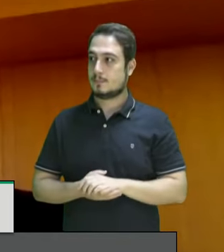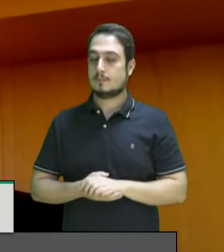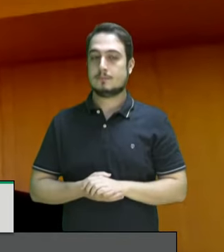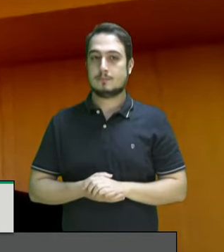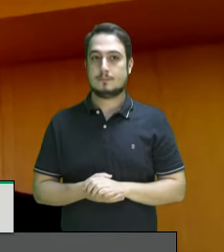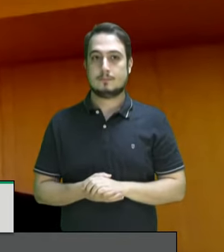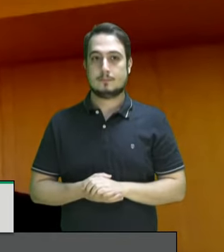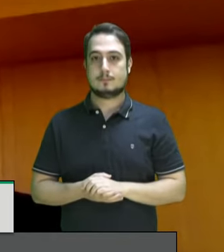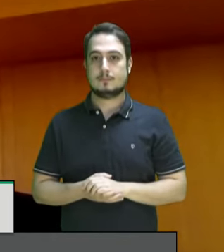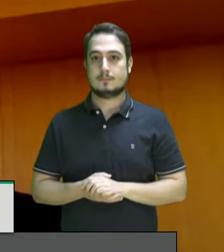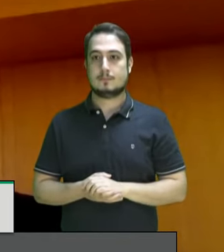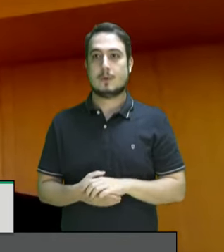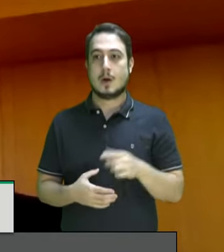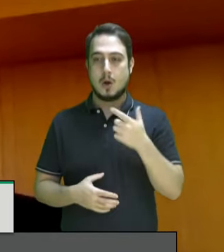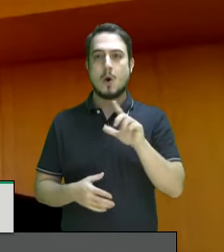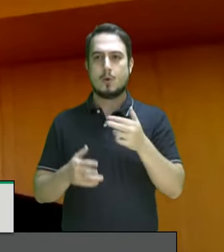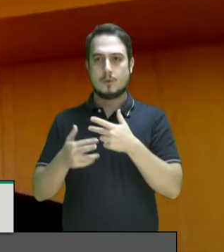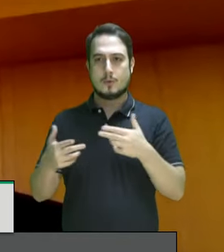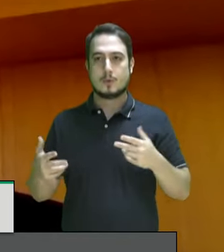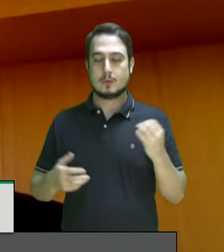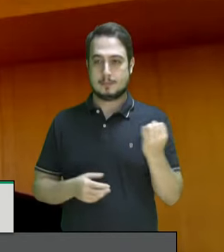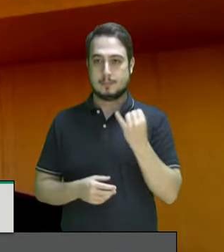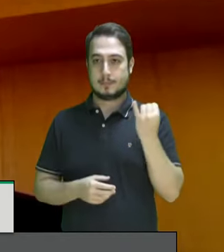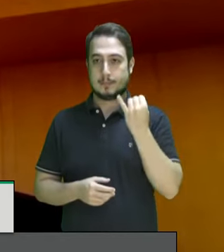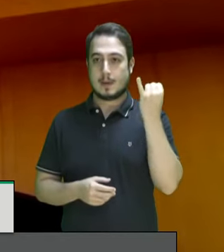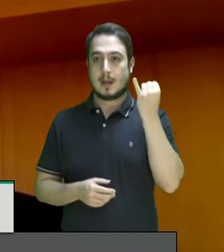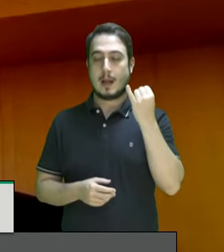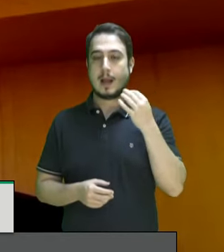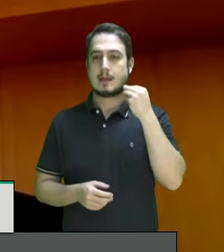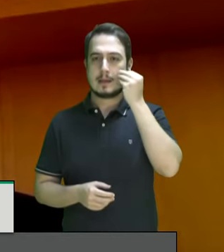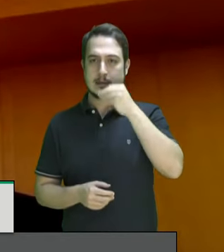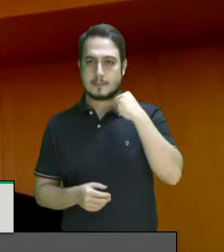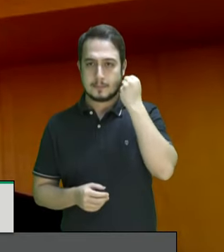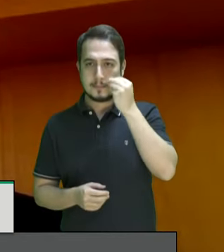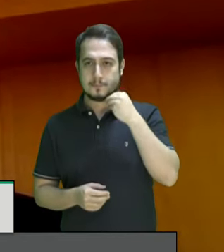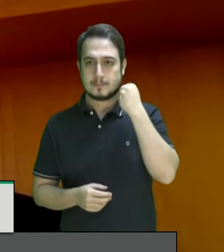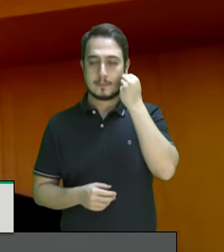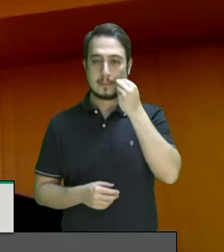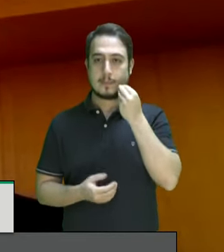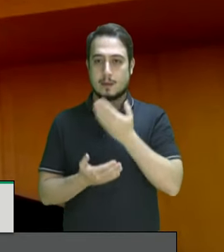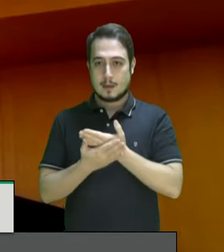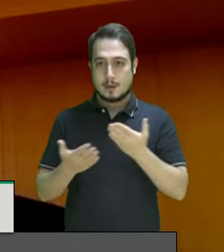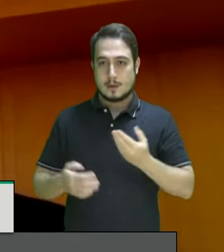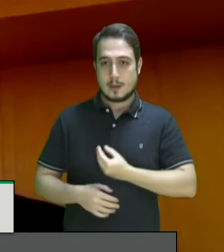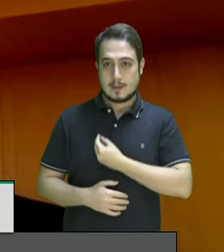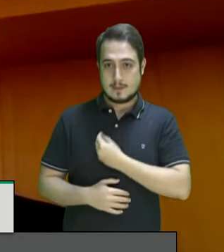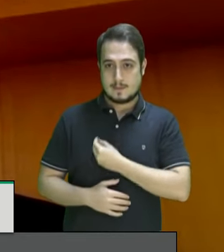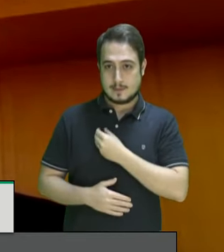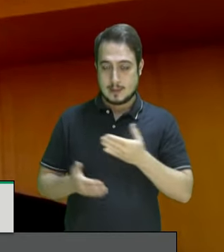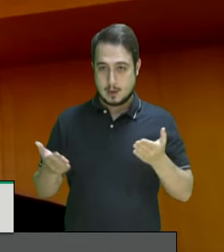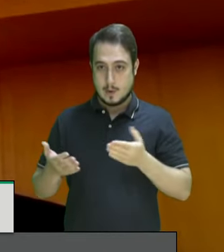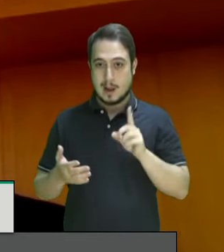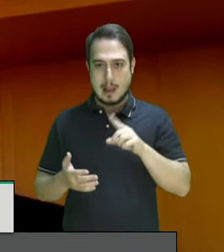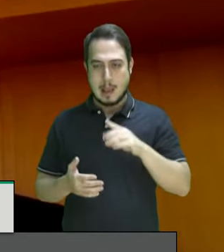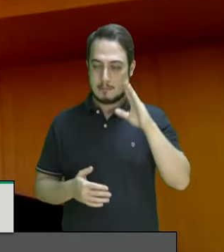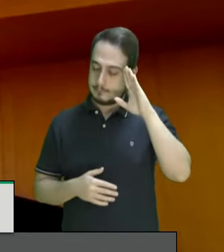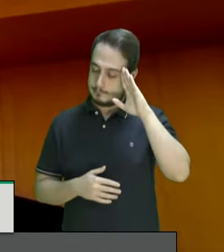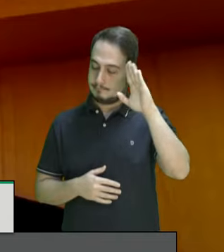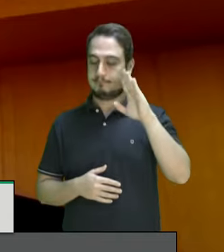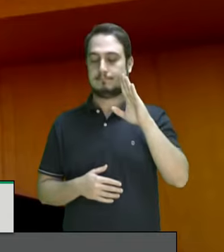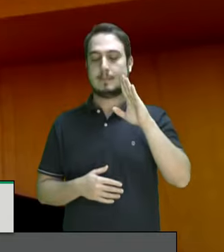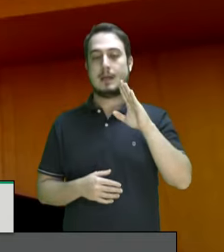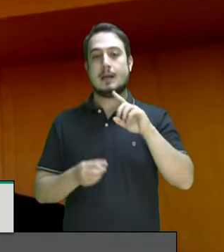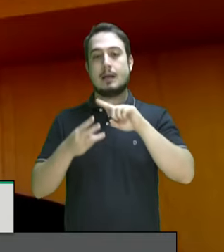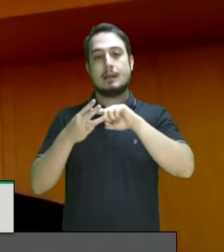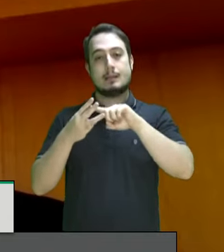uma outra coisa importante esta experiência que nós estamos vivendo ela é fundamental nós estamos fazendo a